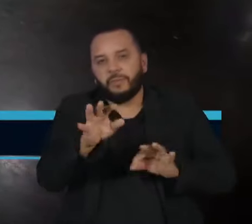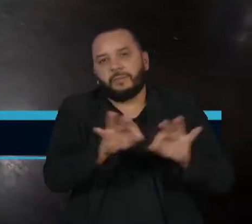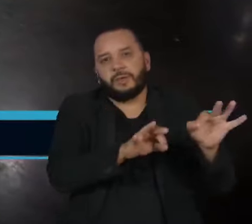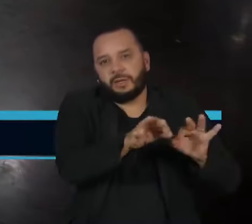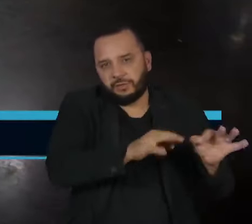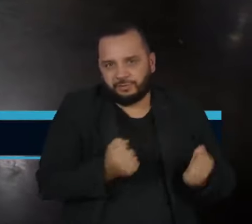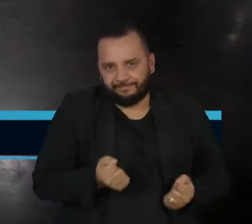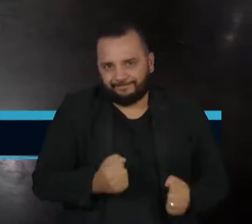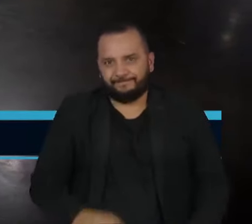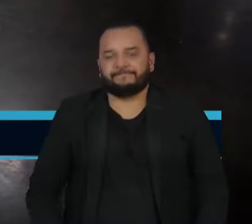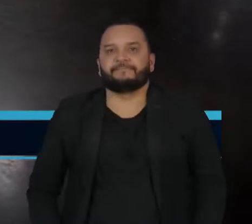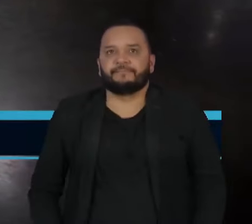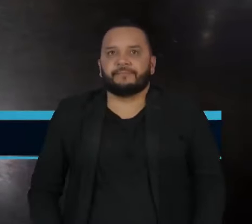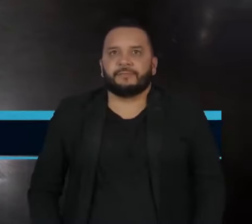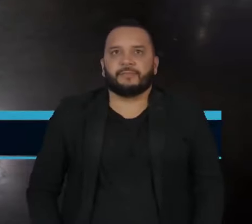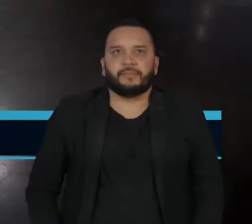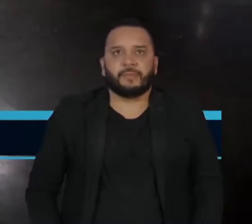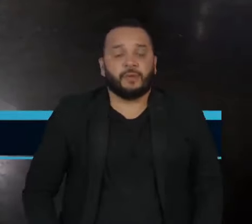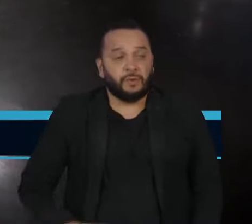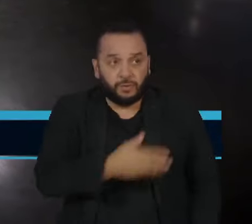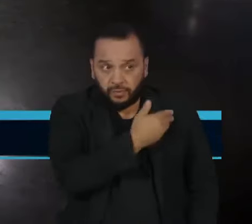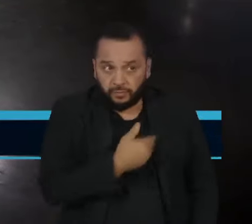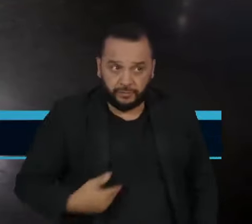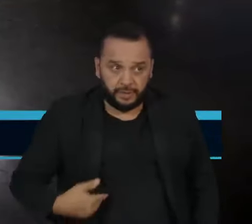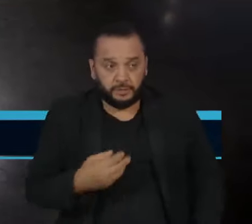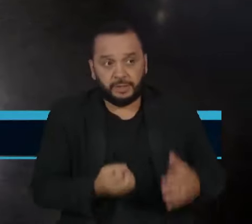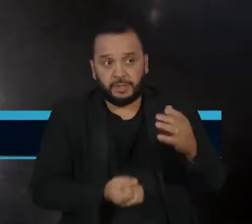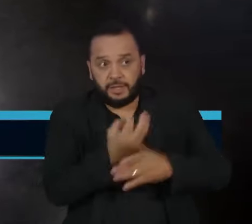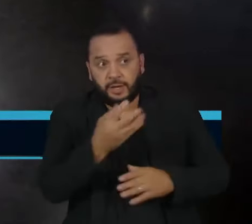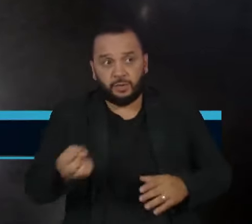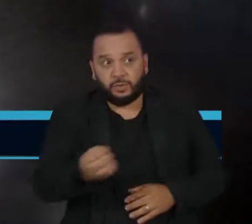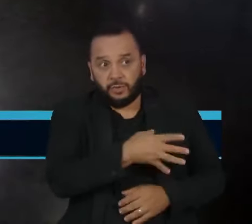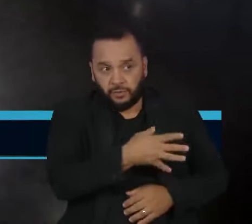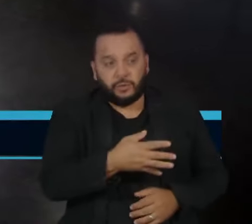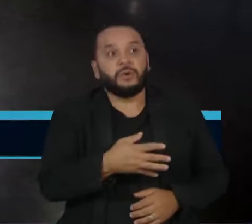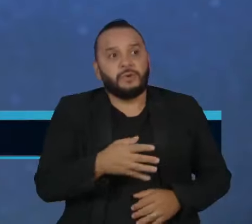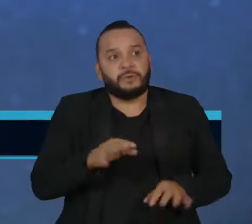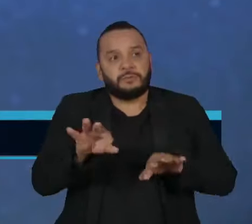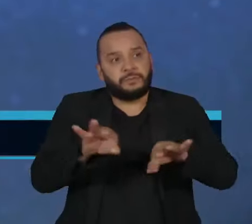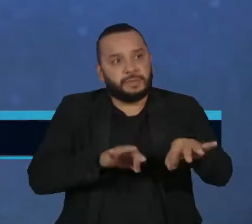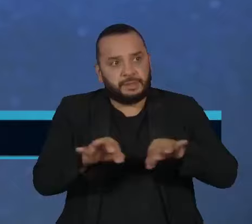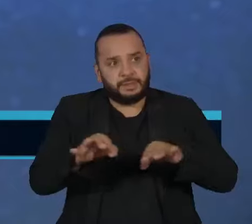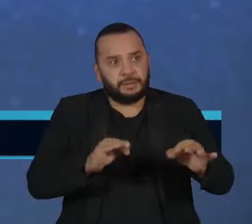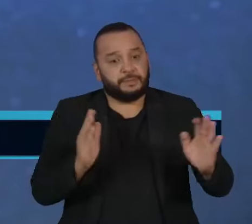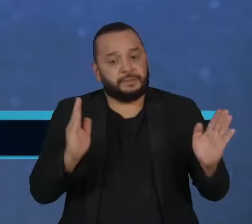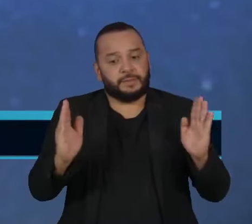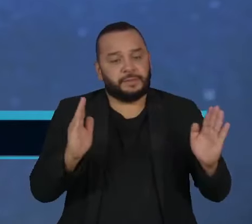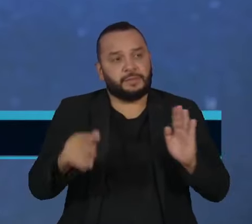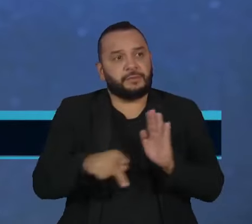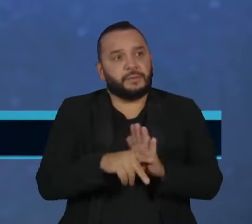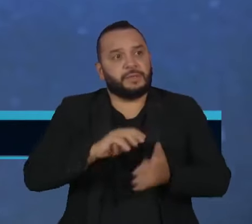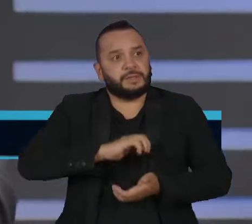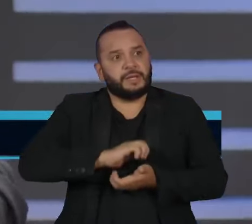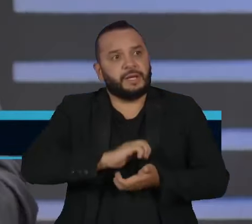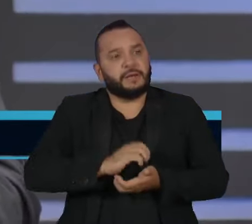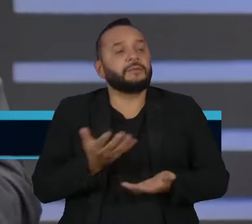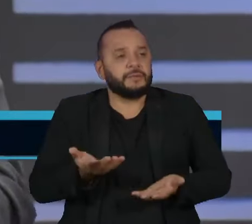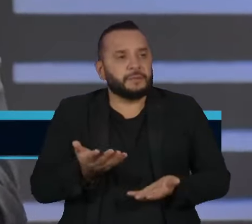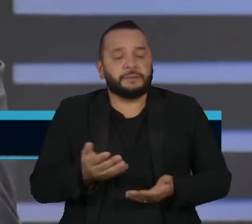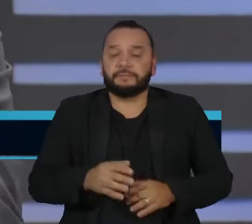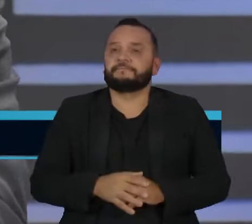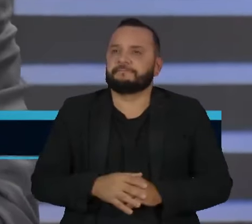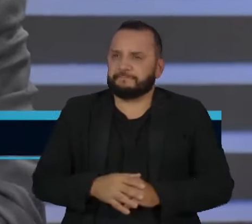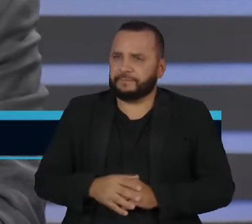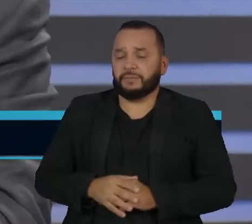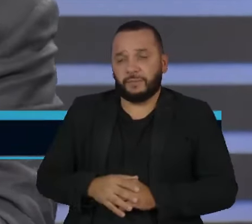O governo vai conseguir apresentar um novo plano no prazo dado pelo Supremo e o que não pode faltar nesse plano? Eu acredito que o governo vai,